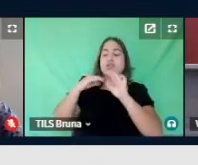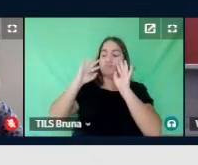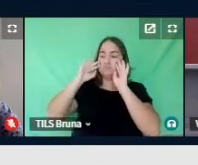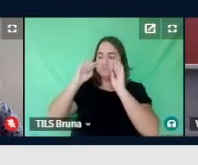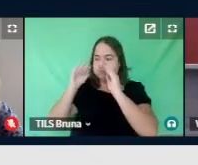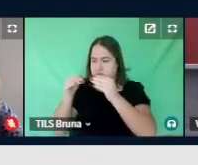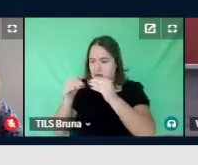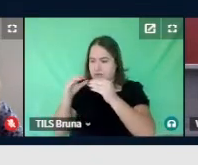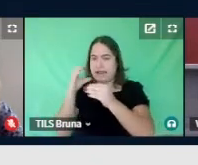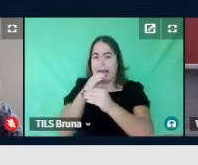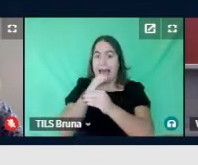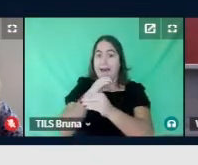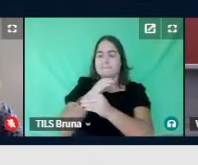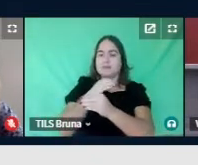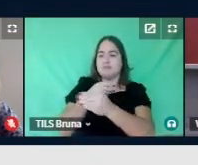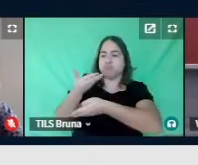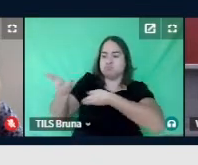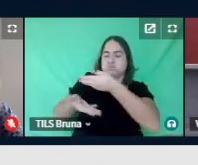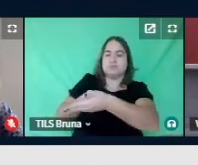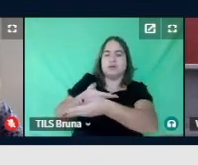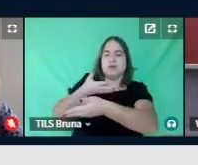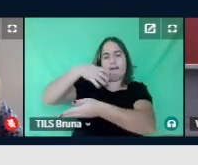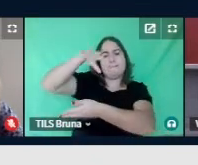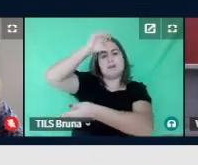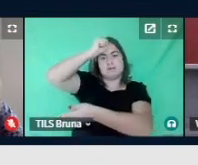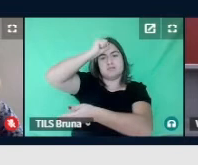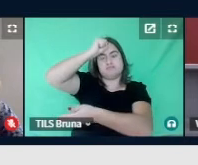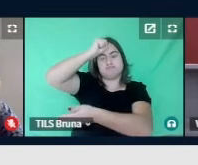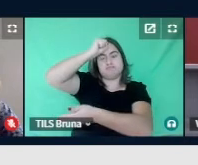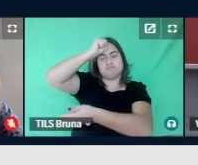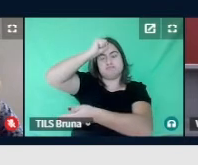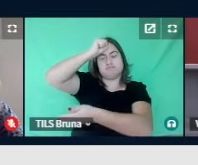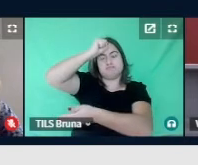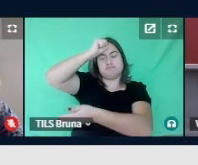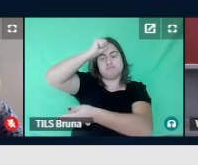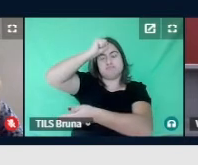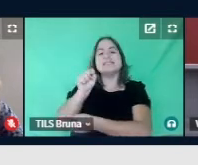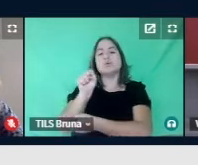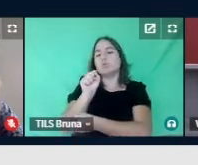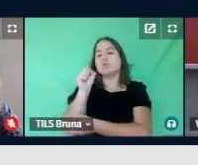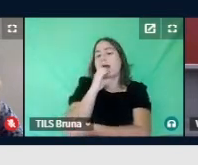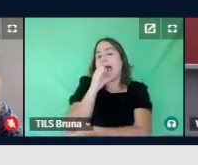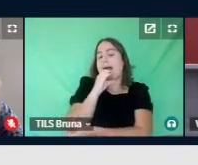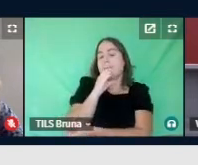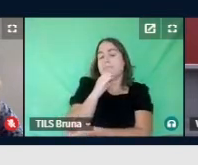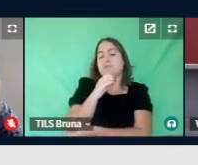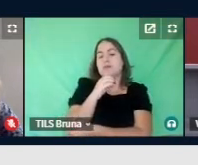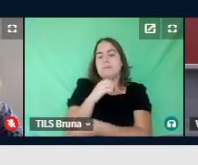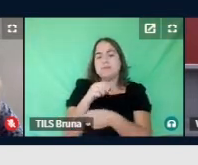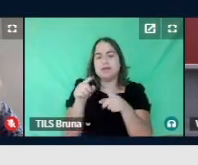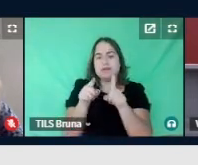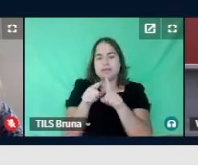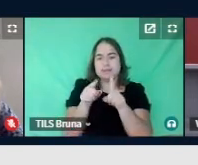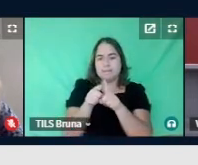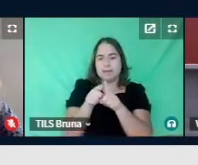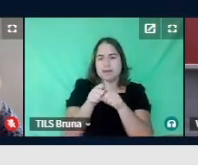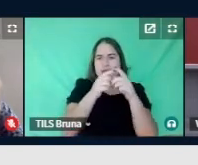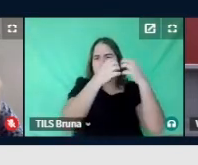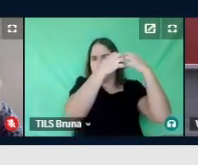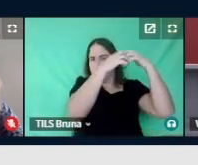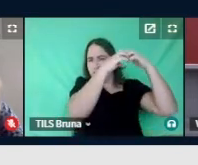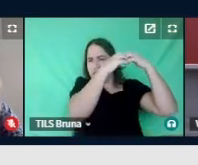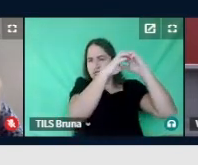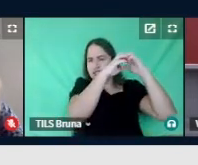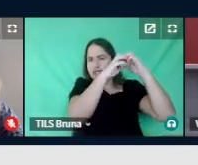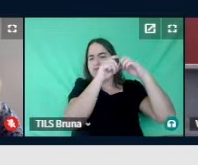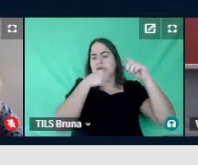rápida das informações, que envolve segundos. Ela envolve também flexibilidade cognitiva e tomada de